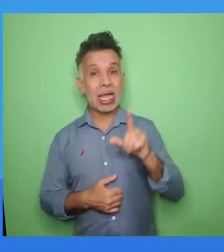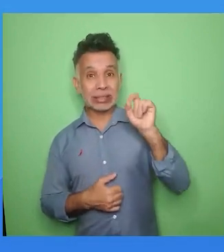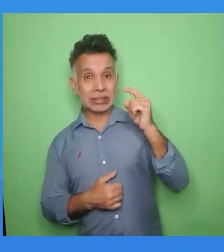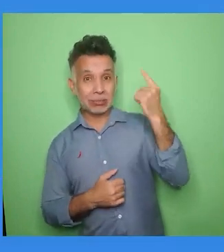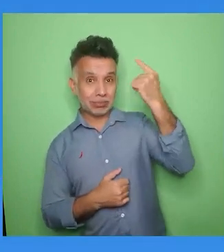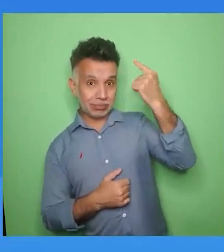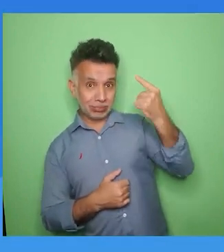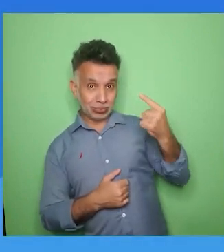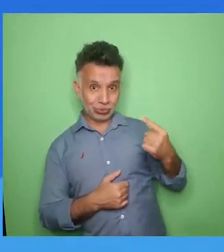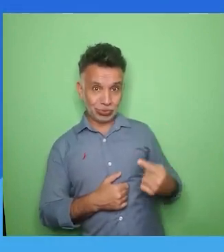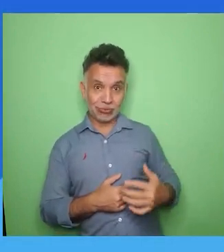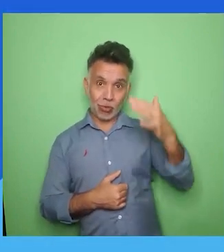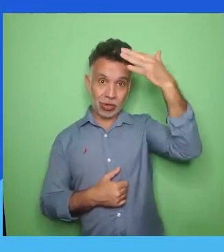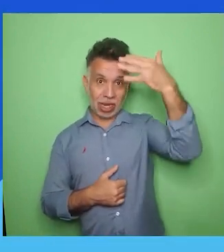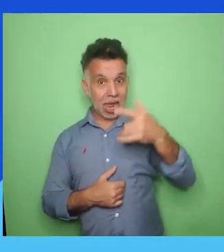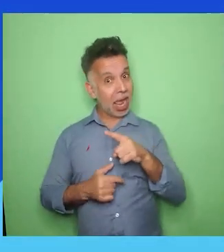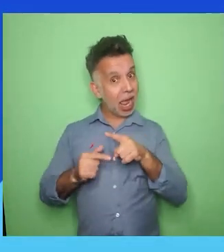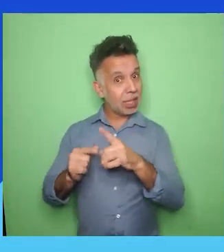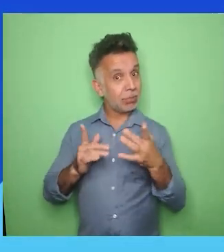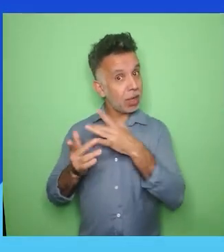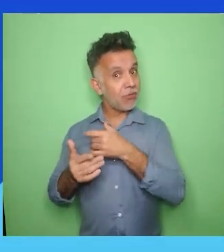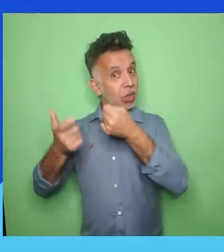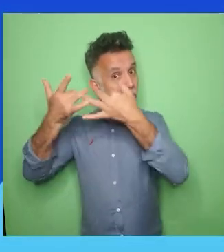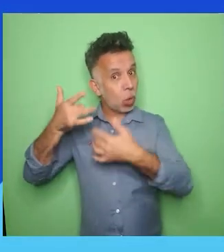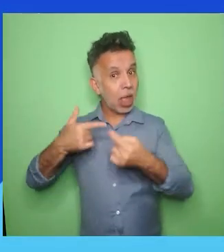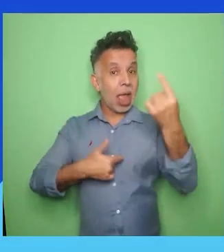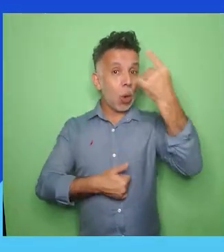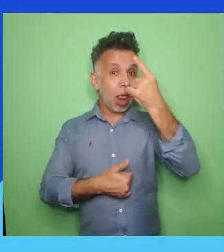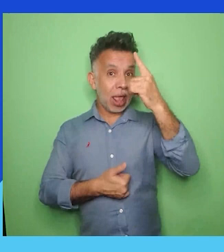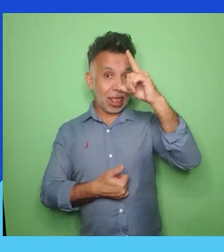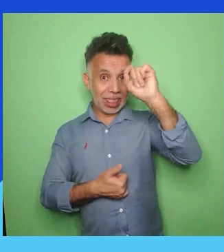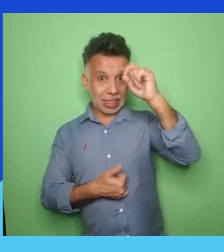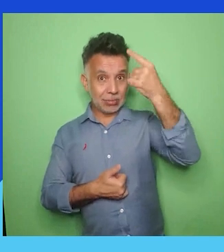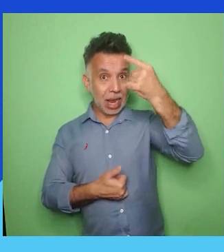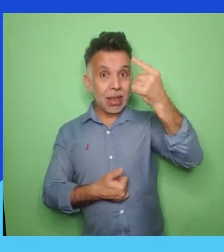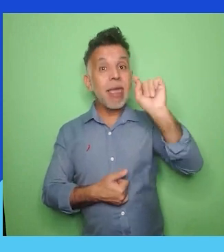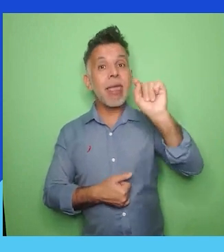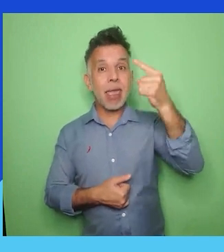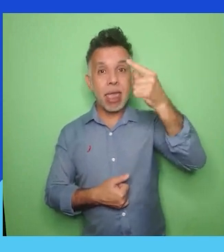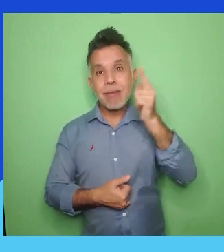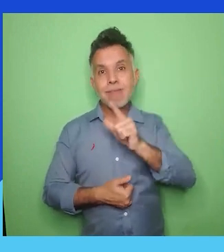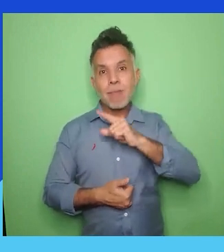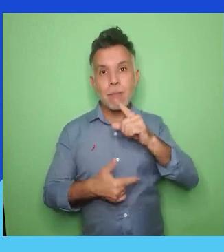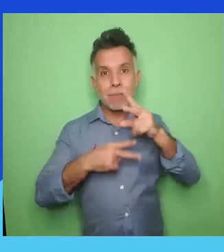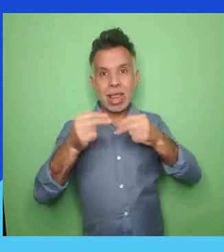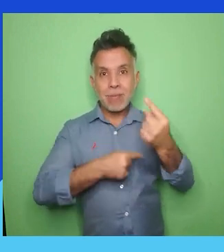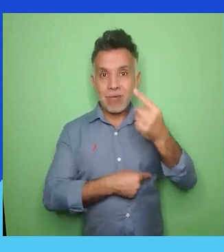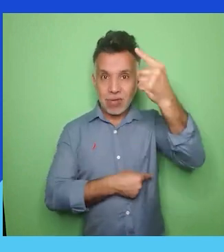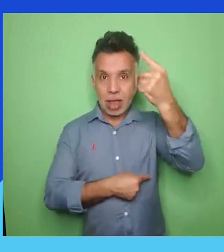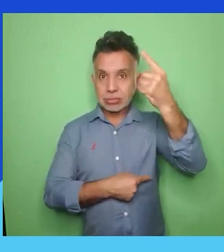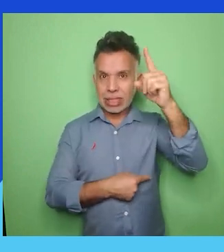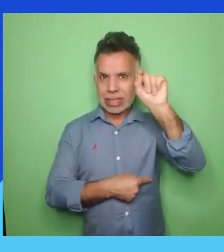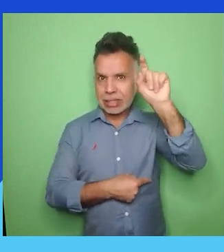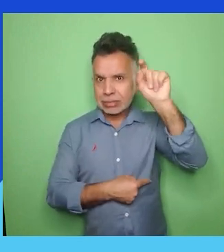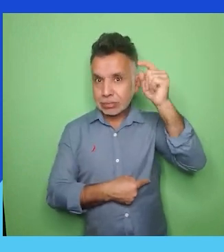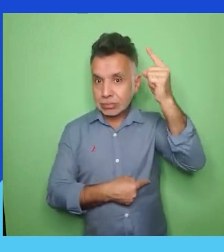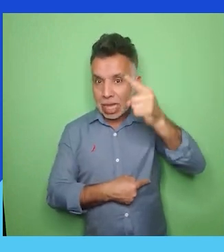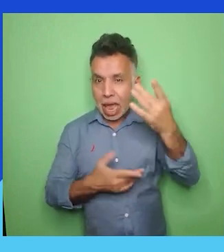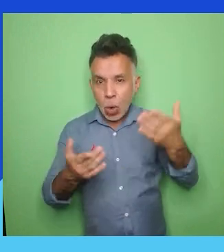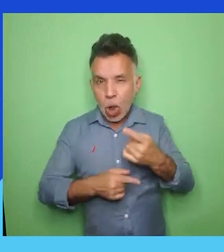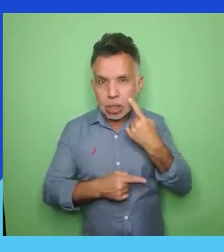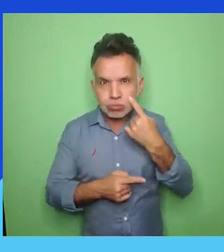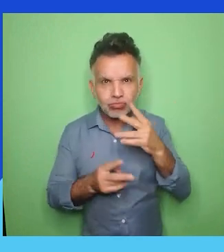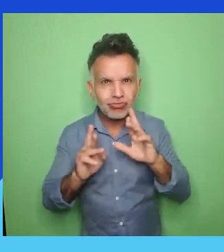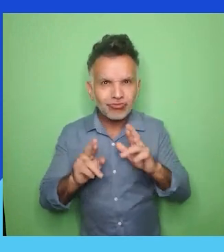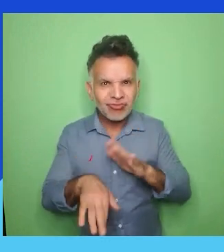décima posição, o prêmio vai para... Momento aí de tensão, as empresas 10 primeiras colocadas.